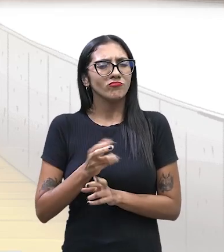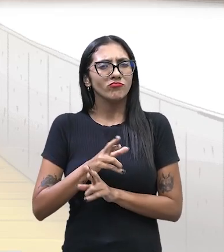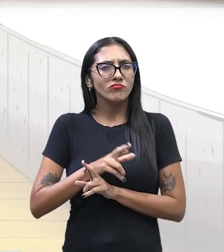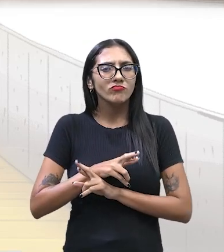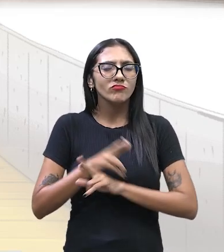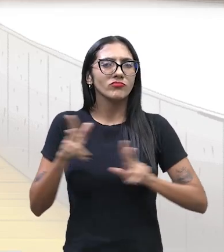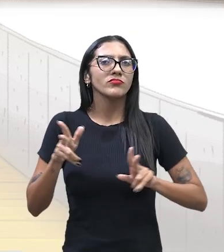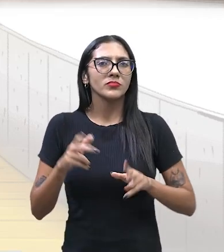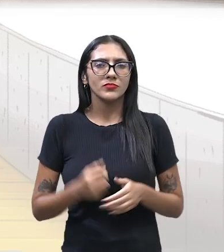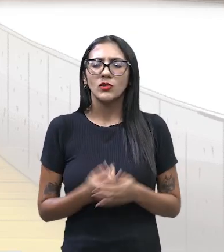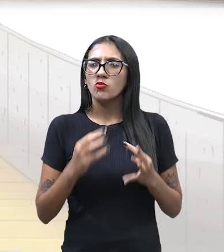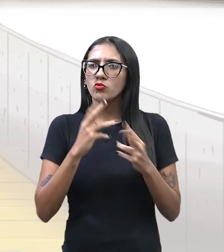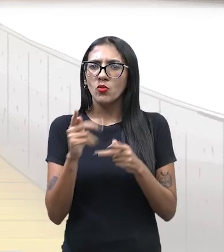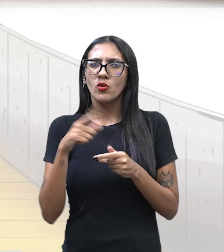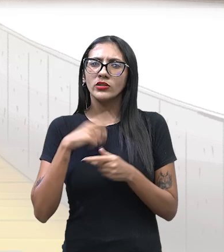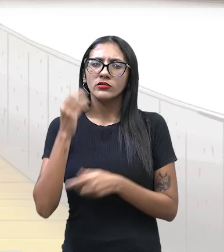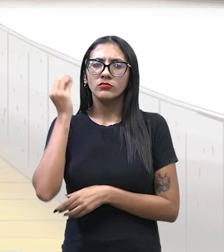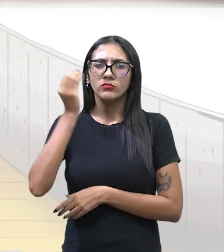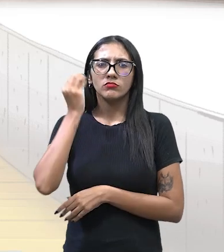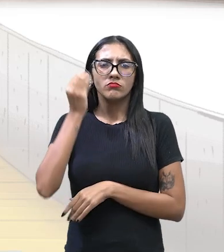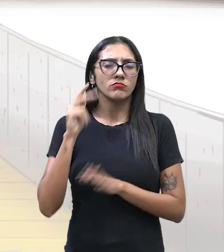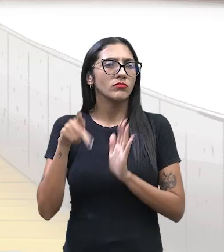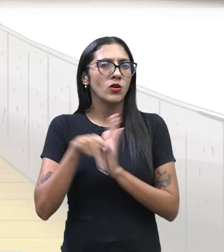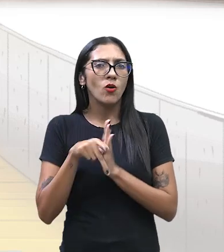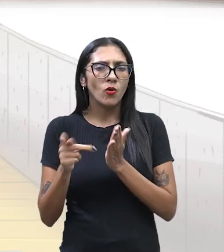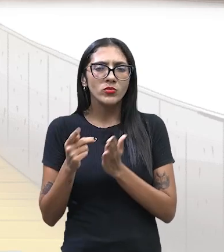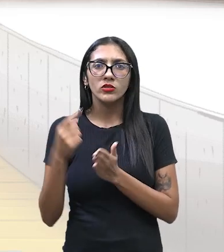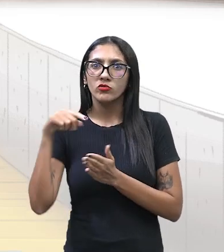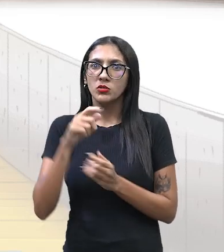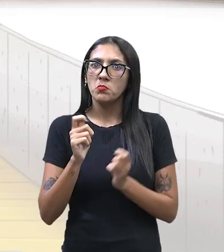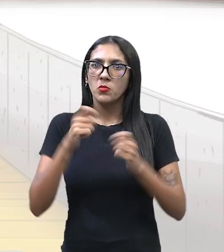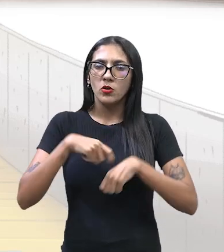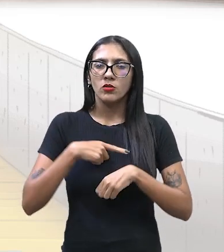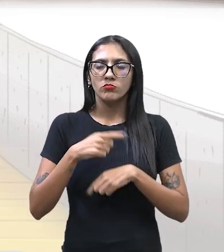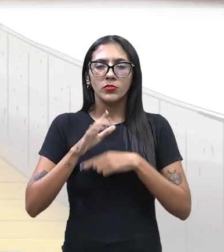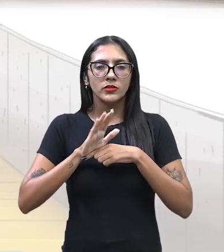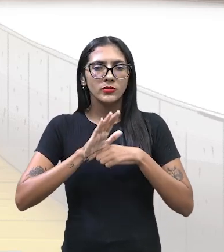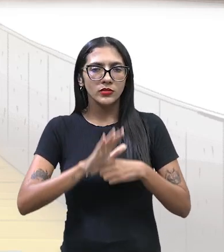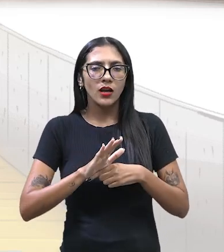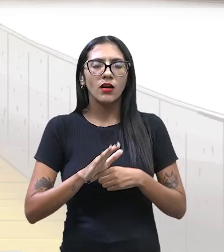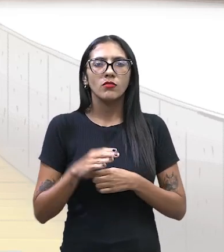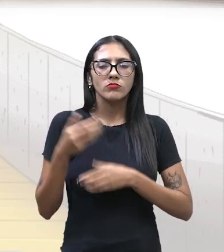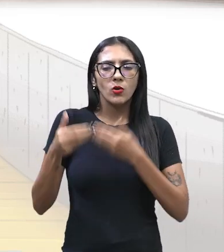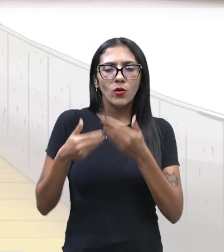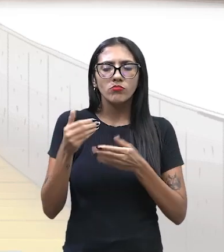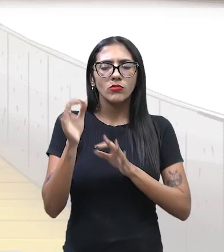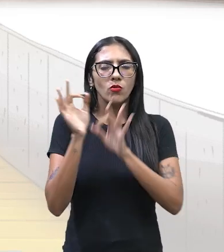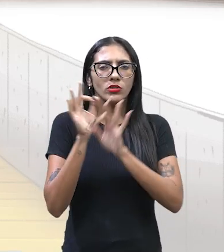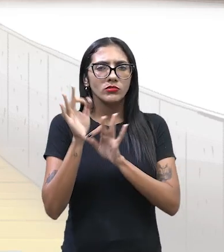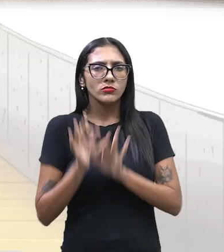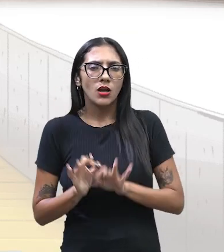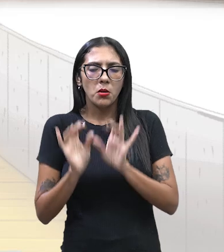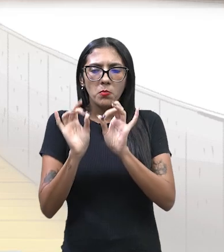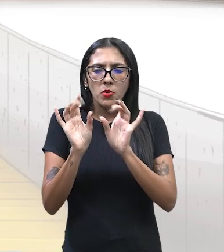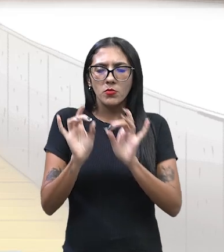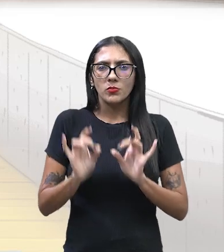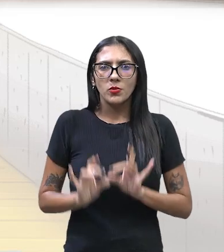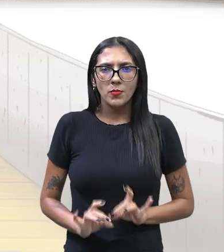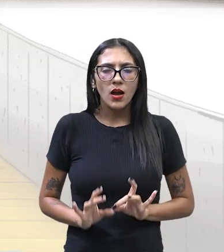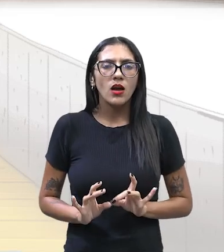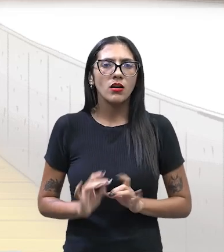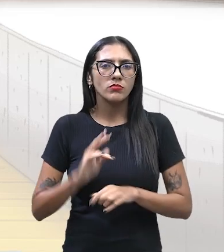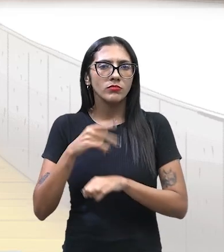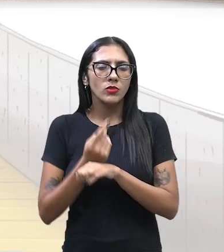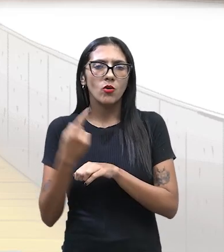Então, tudo isso, essas experiências locais que vocês vão apresentar, até chegar, a forma como chega, a forma como você vai